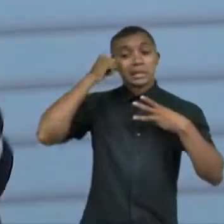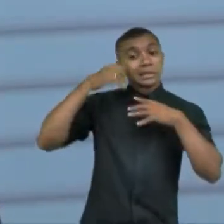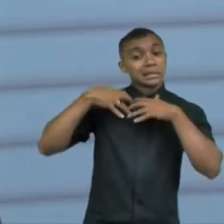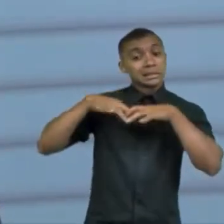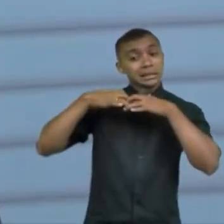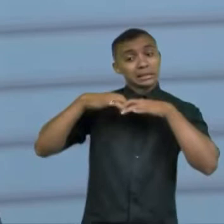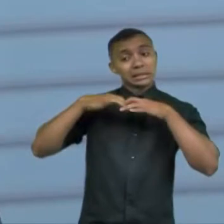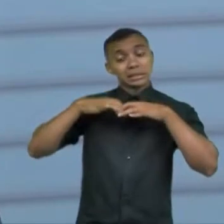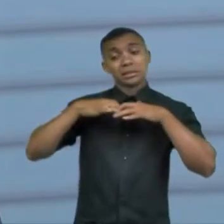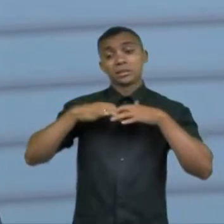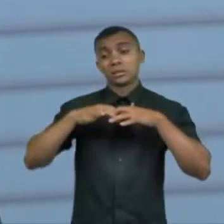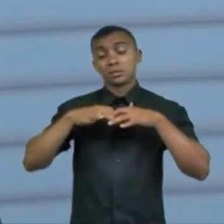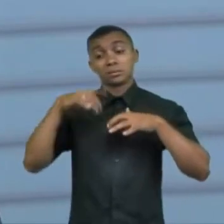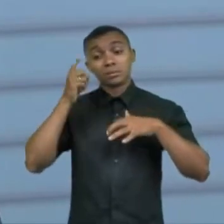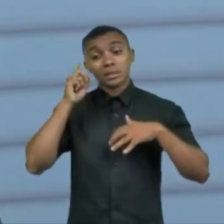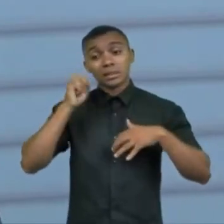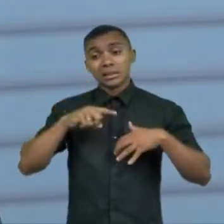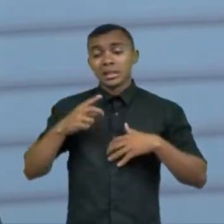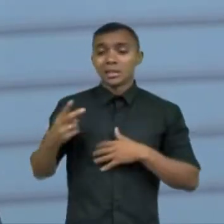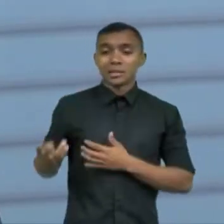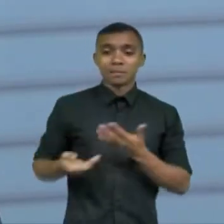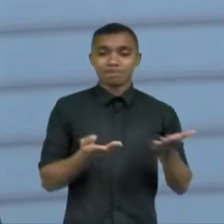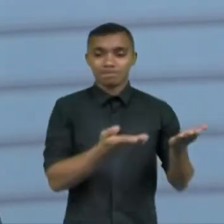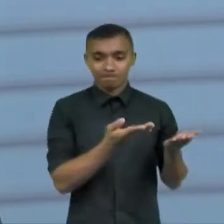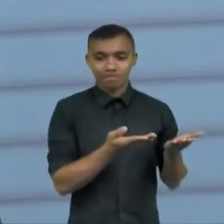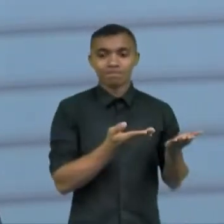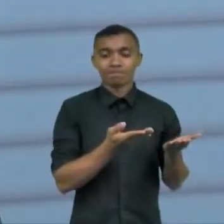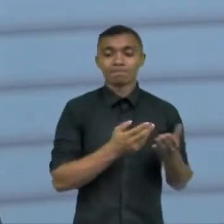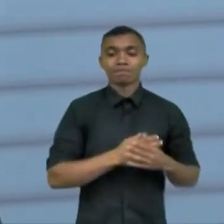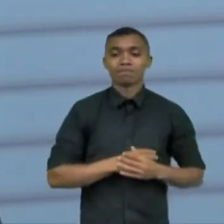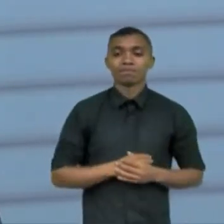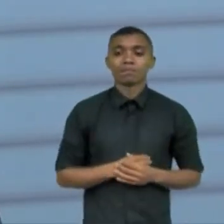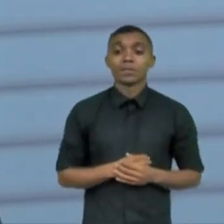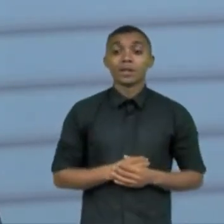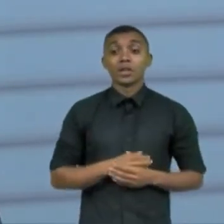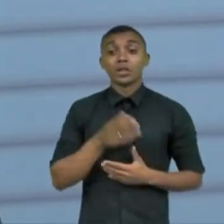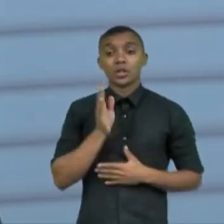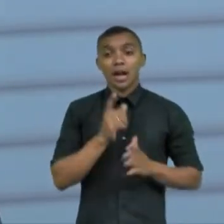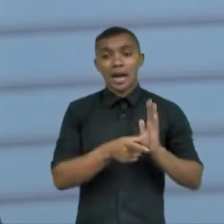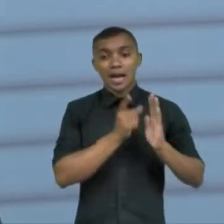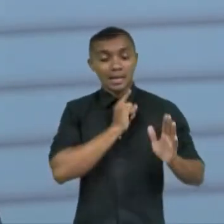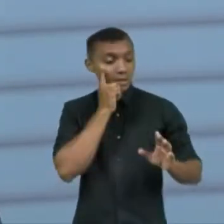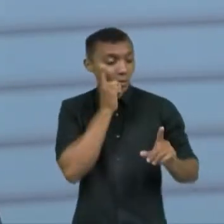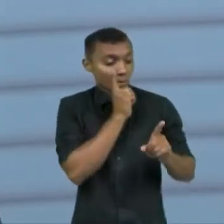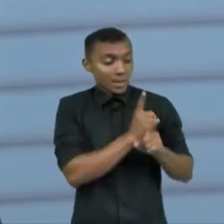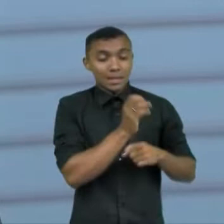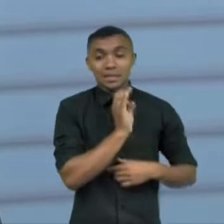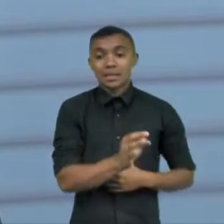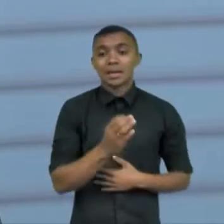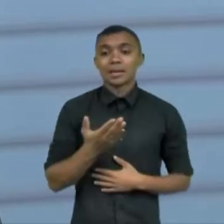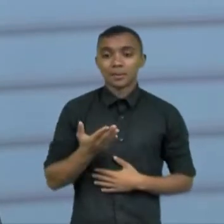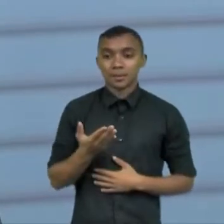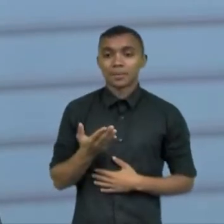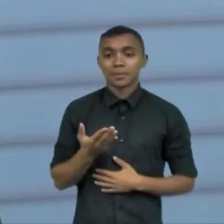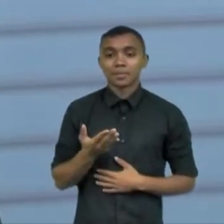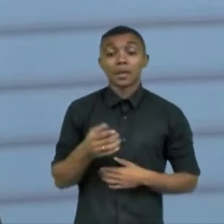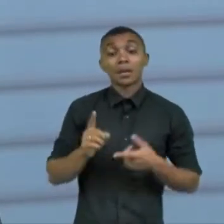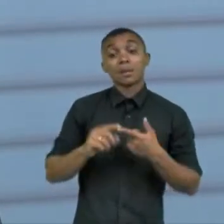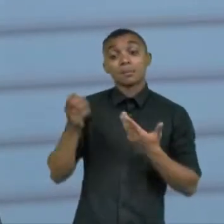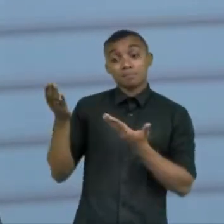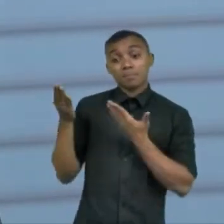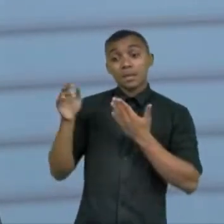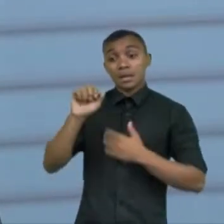não estava direcionado o tratamento como deveria depois que eu tive o diagnóstico fechado foi inclusive o doutor André